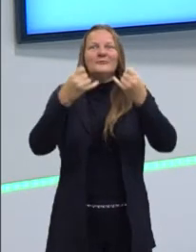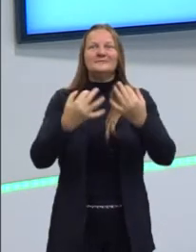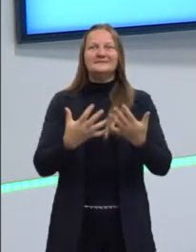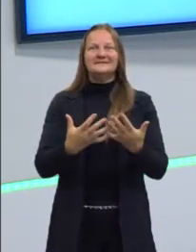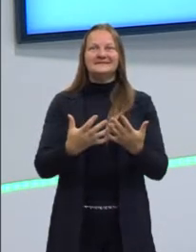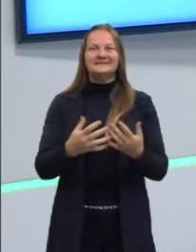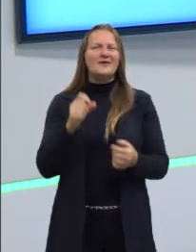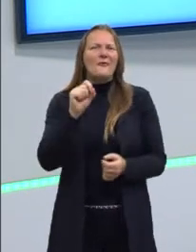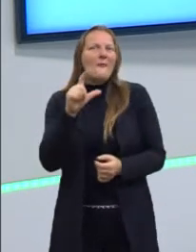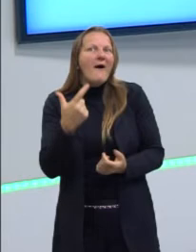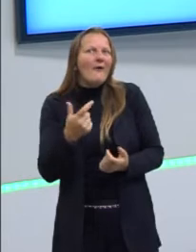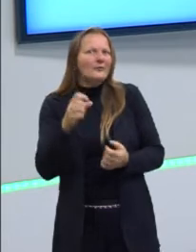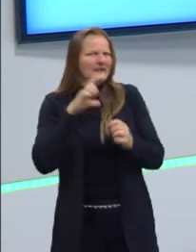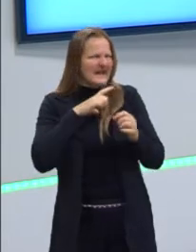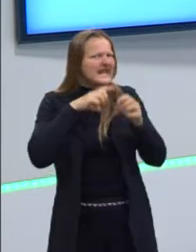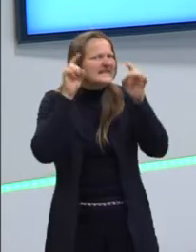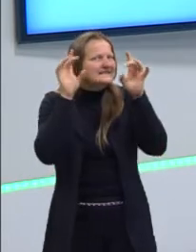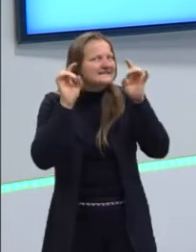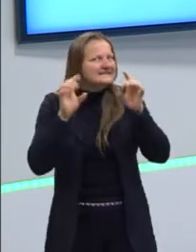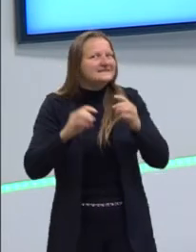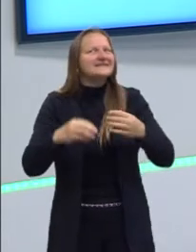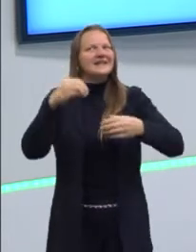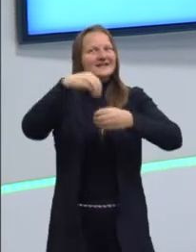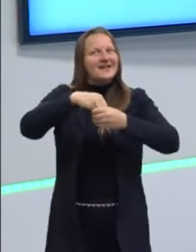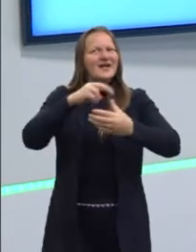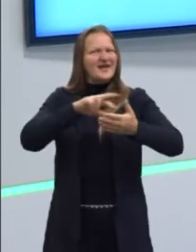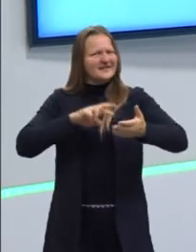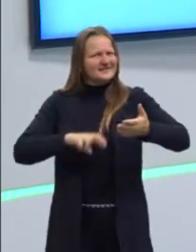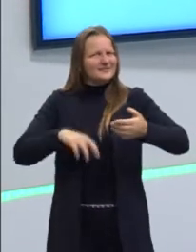linguagem específica para a redação do Enem?